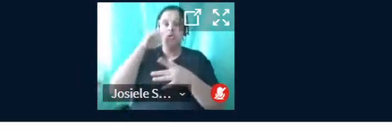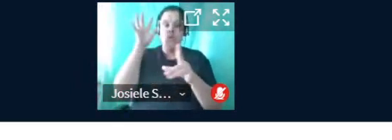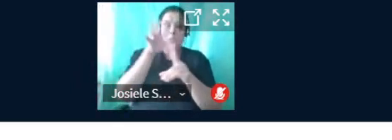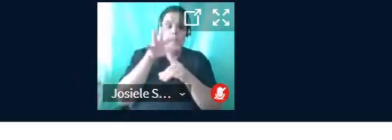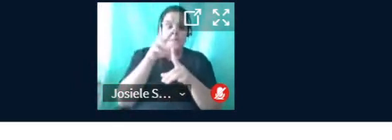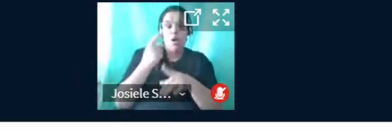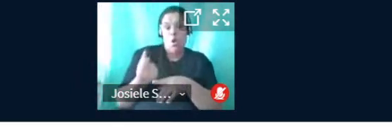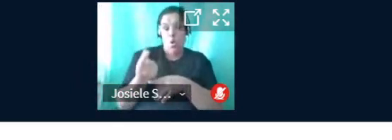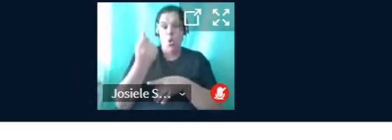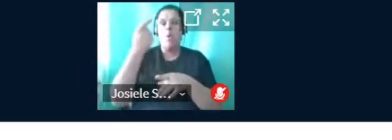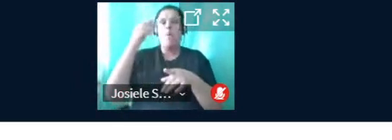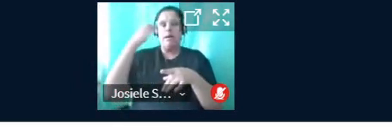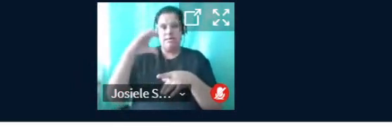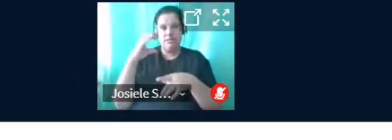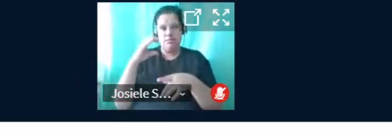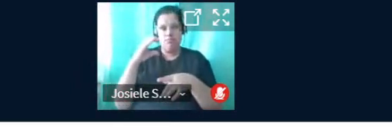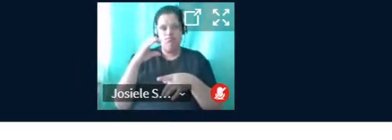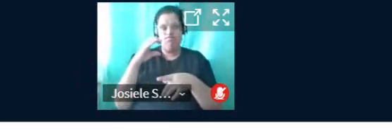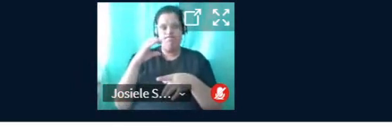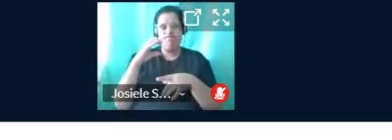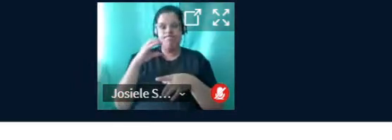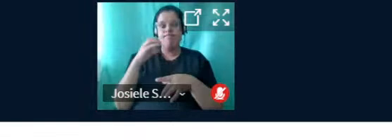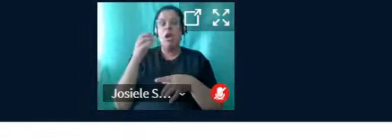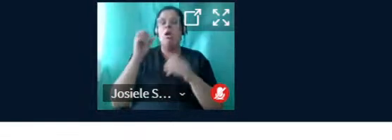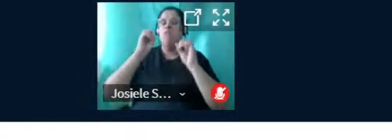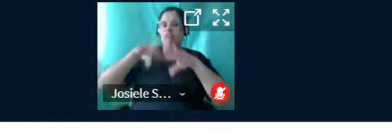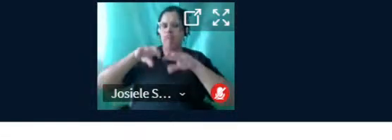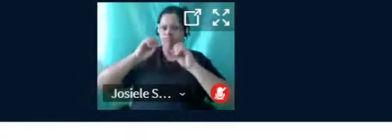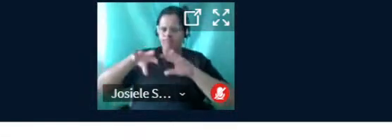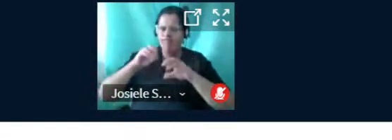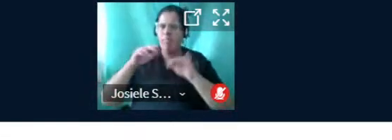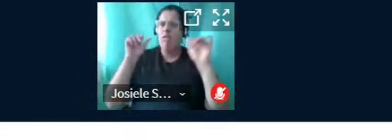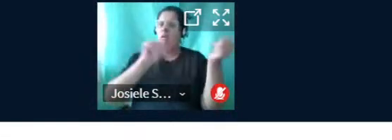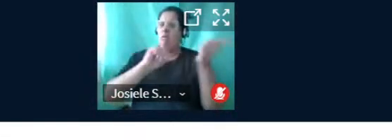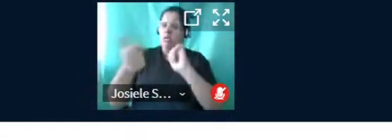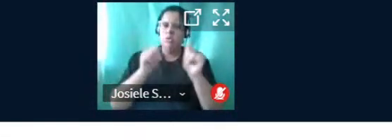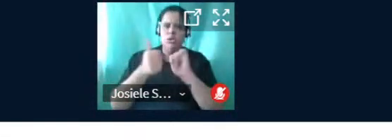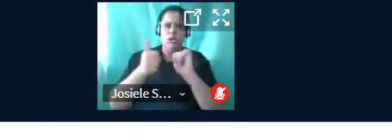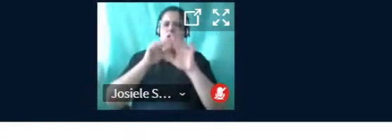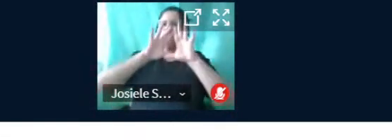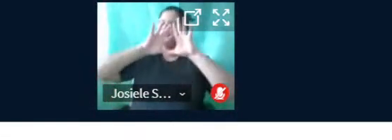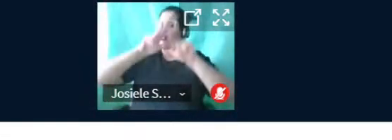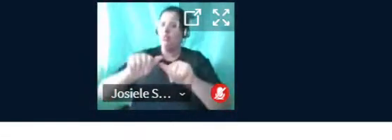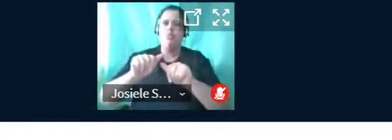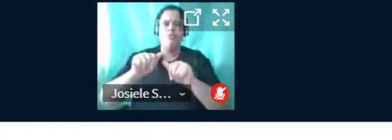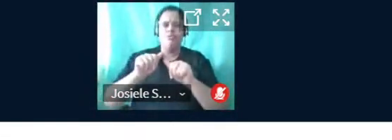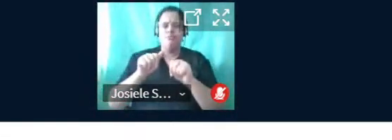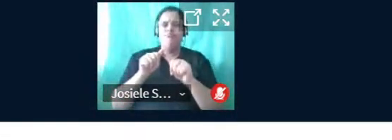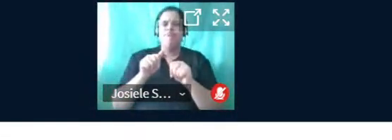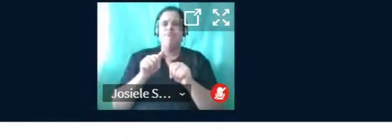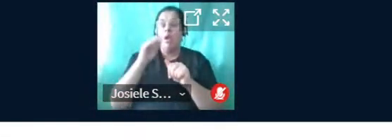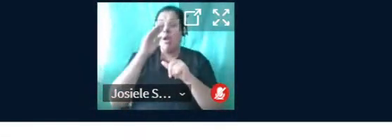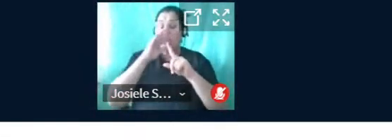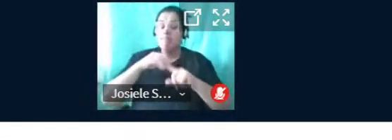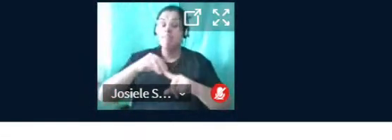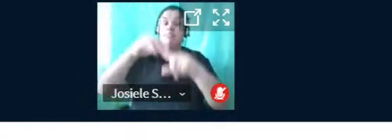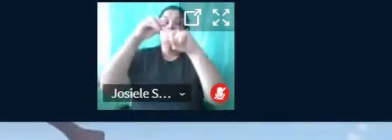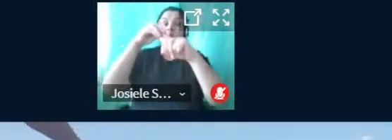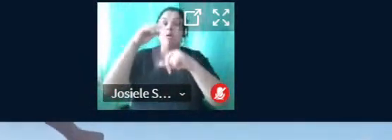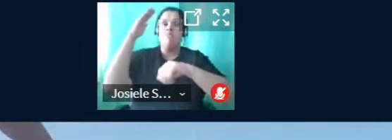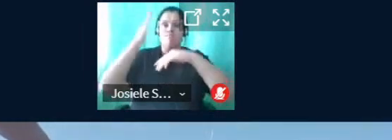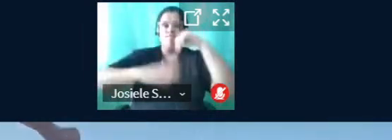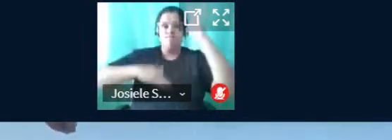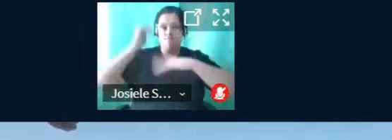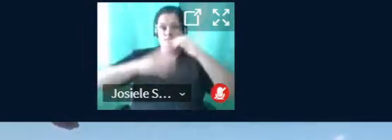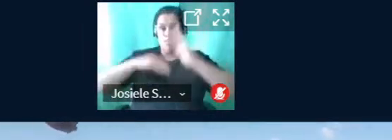gerando dessa maneira uma educação equitativa e de qualidade a todos. Dando destaque à prática e